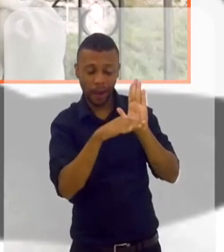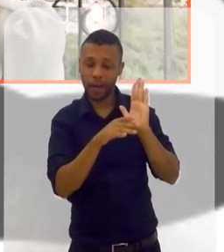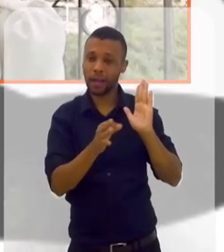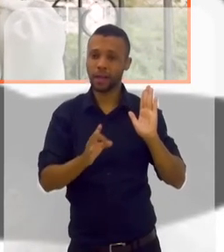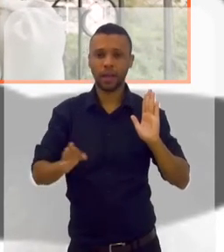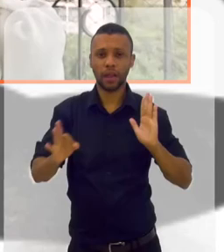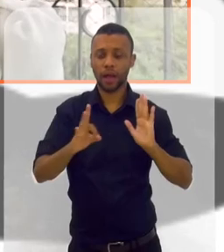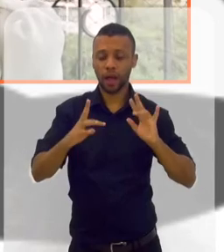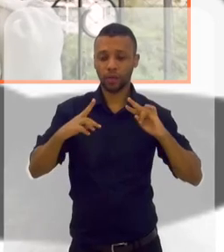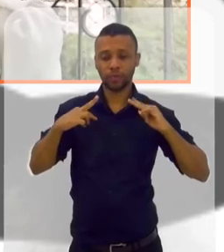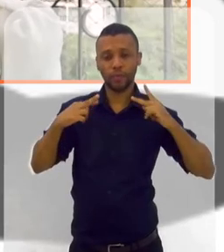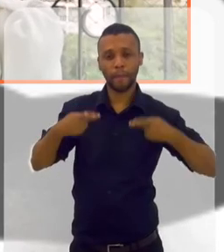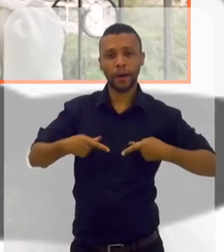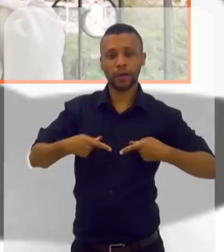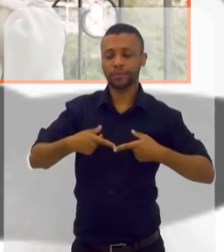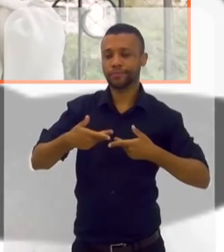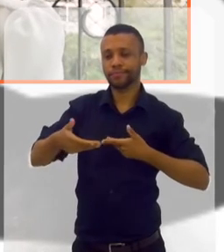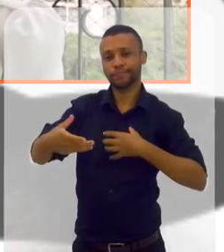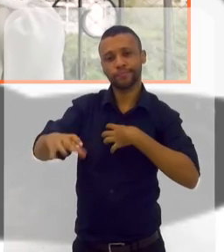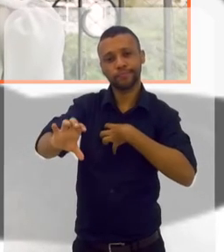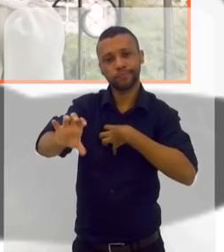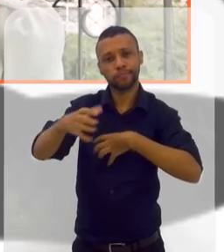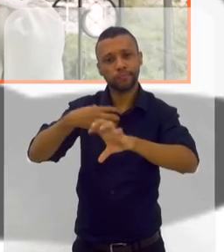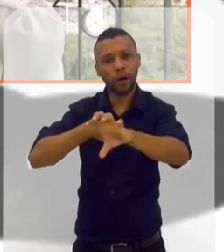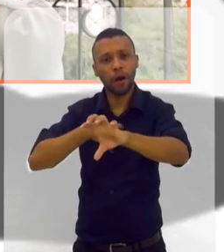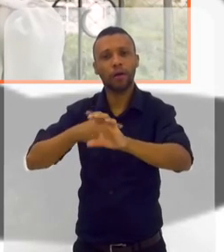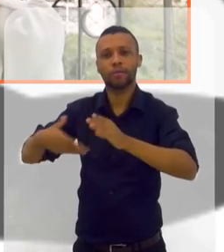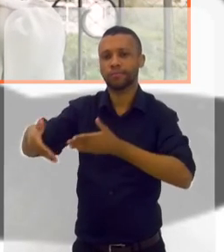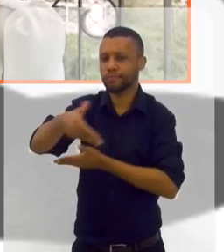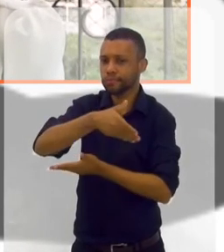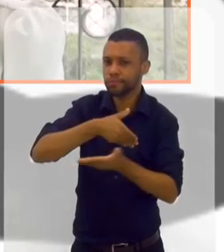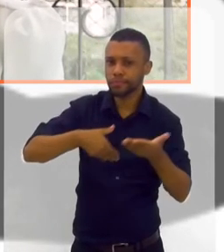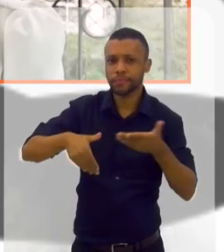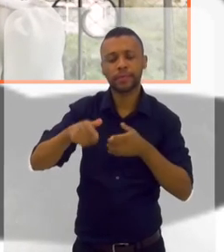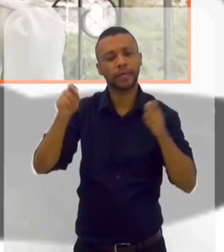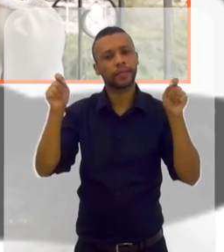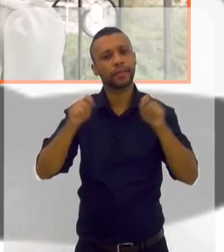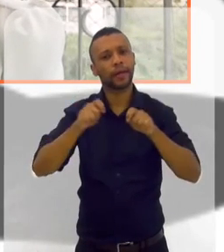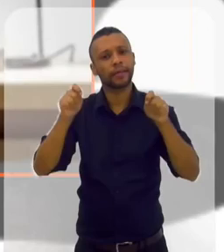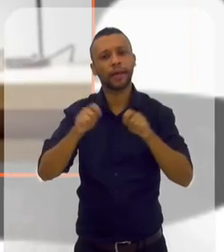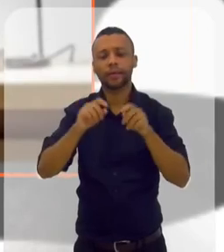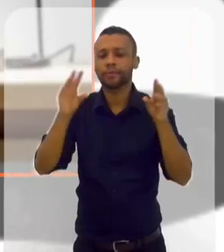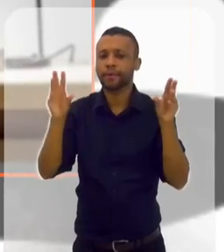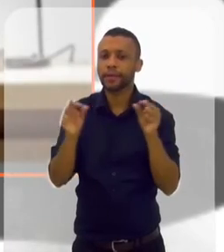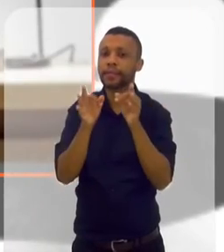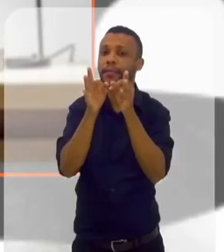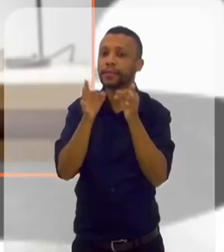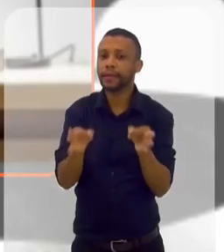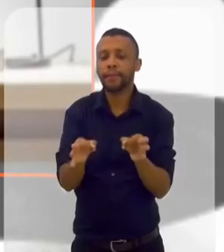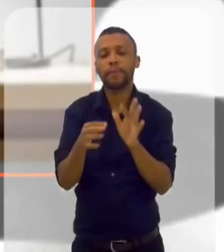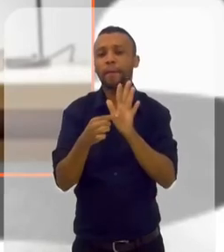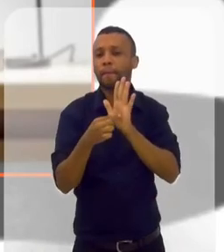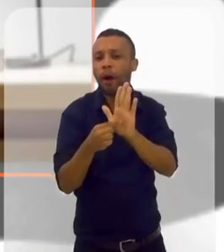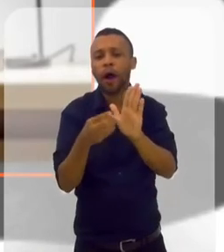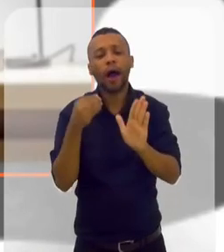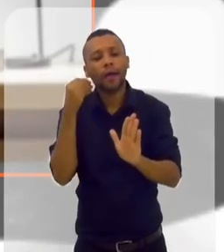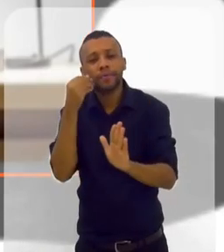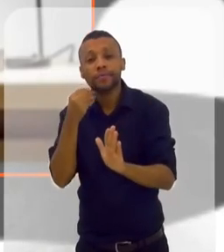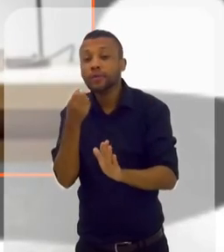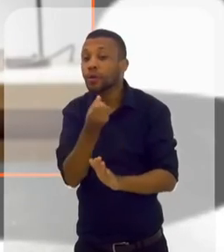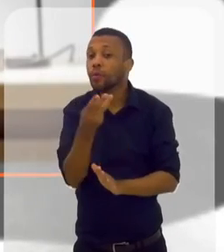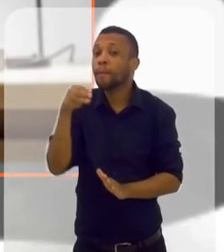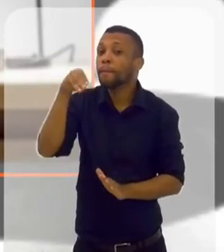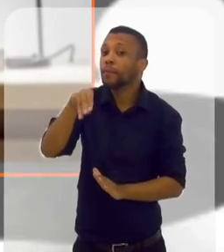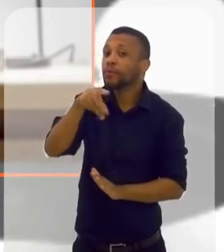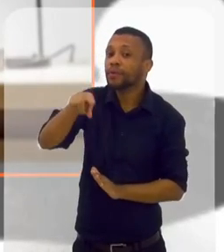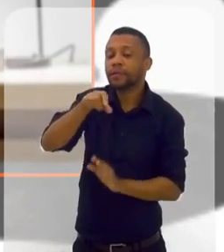coisa de humano pra humano. Dá pra ver, quer dizer, com essa pequena amostra de alguns minutos que